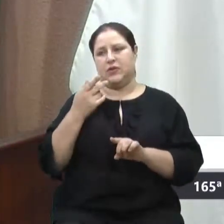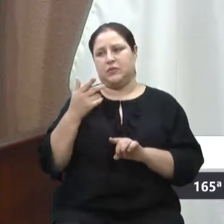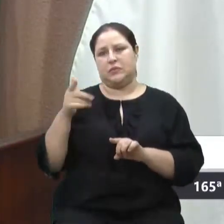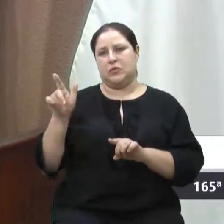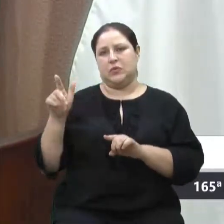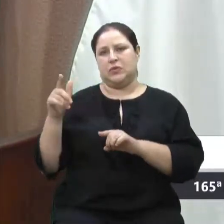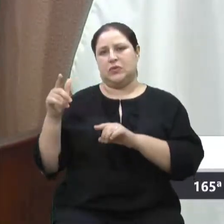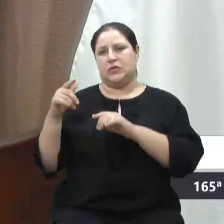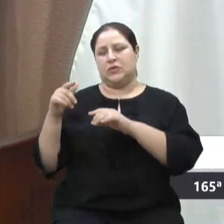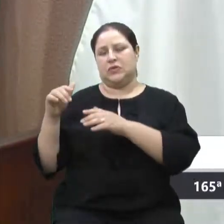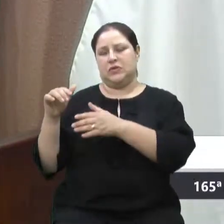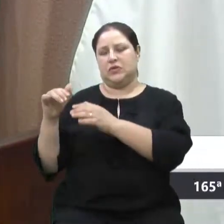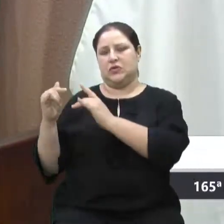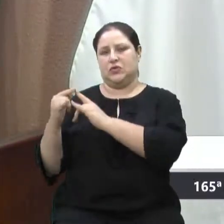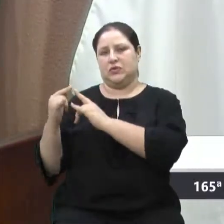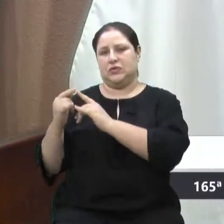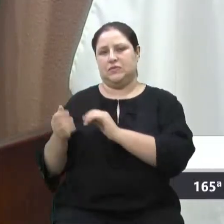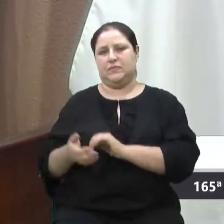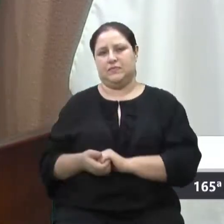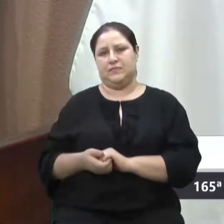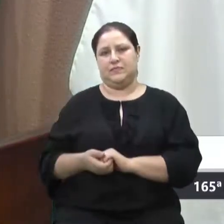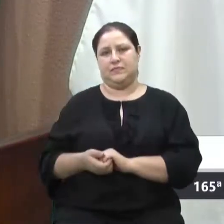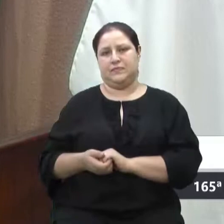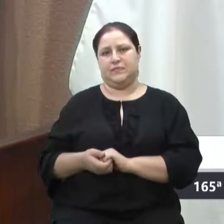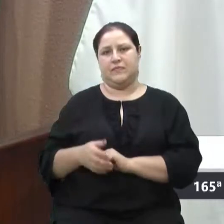com a Secretaria de Obras.